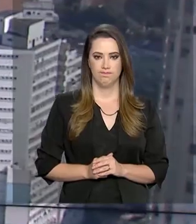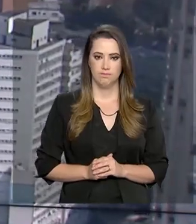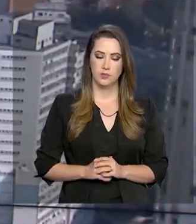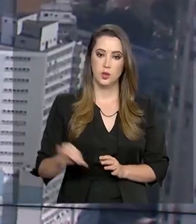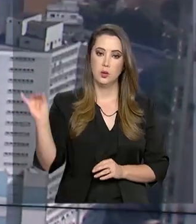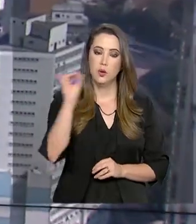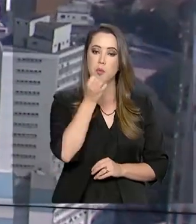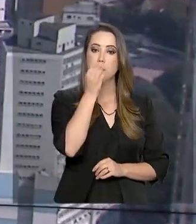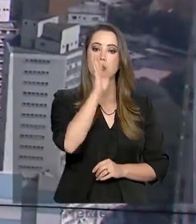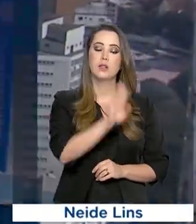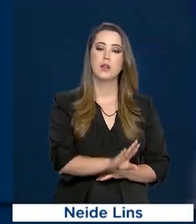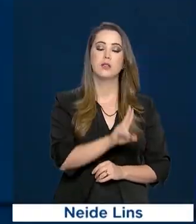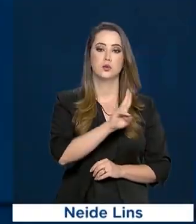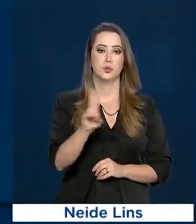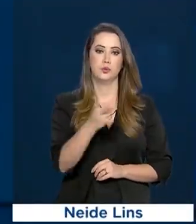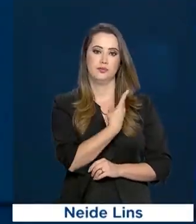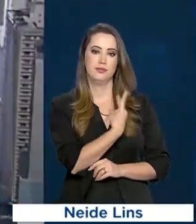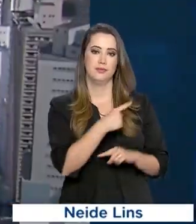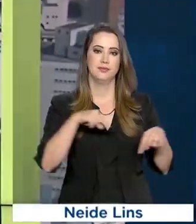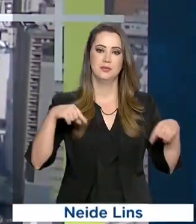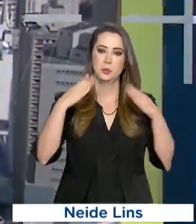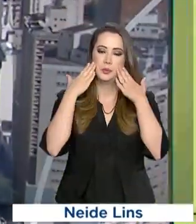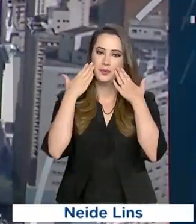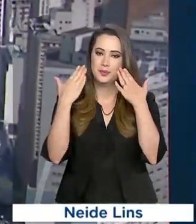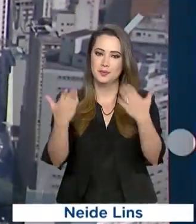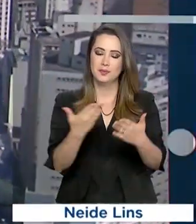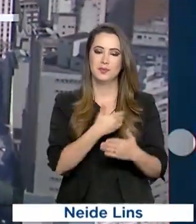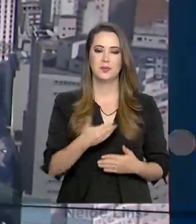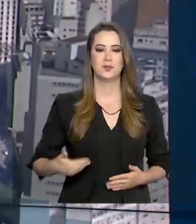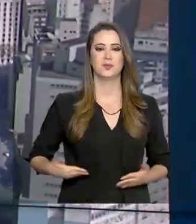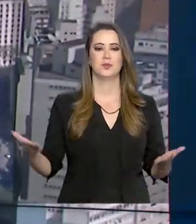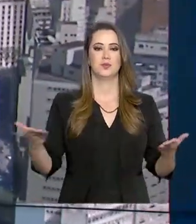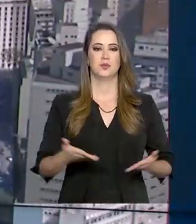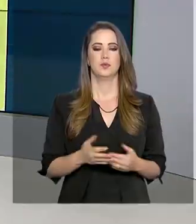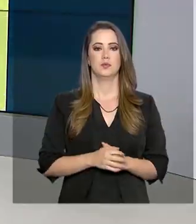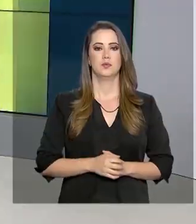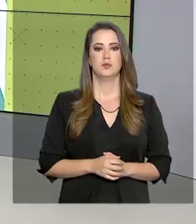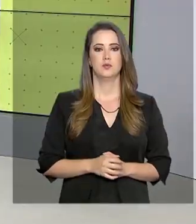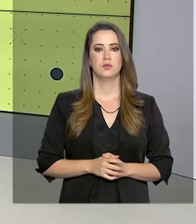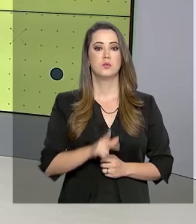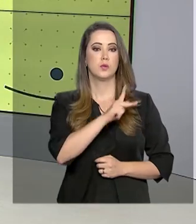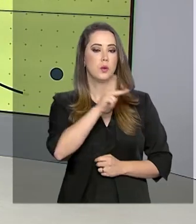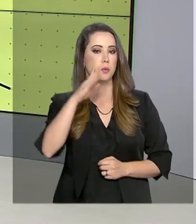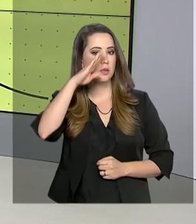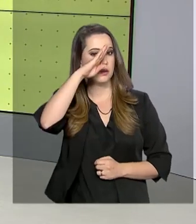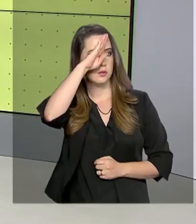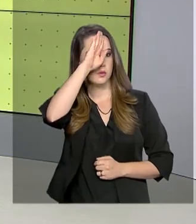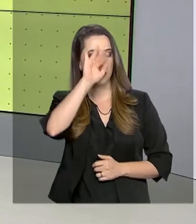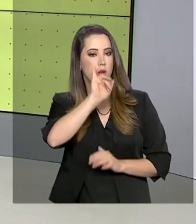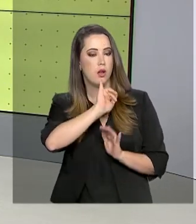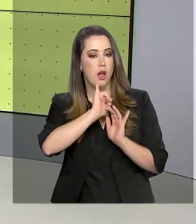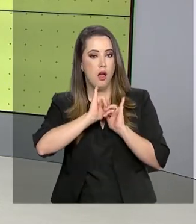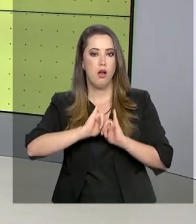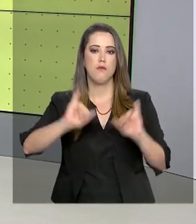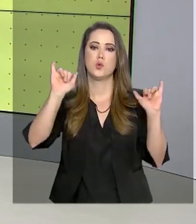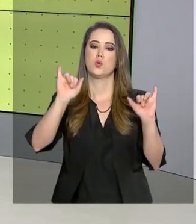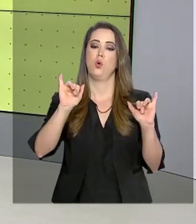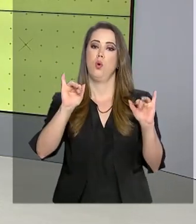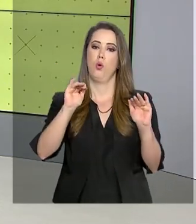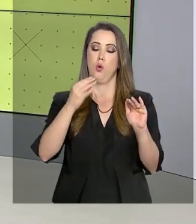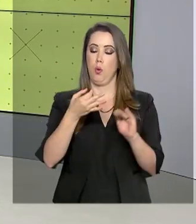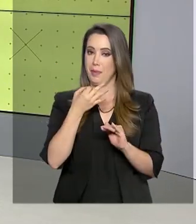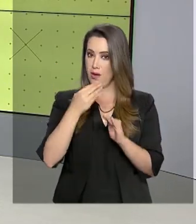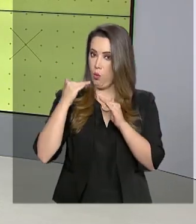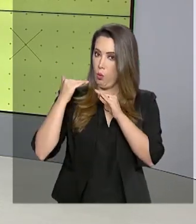Olá, boa tarde, eu sou Roberto Camargo e já estamos no ar com o governo agora. O presidente Jair Bolsonaro já declarou